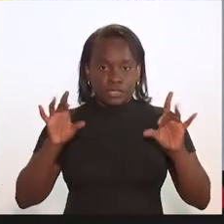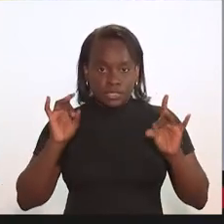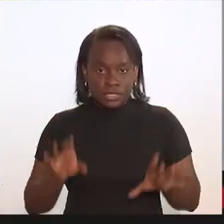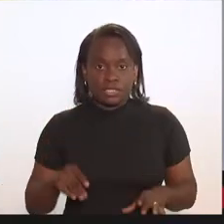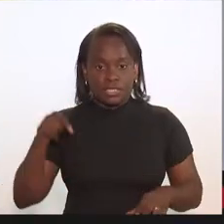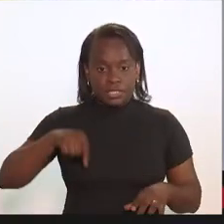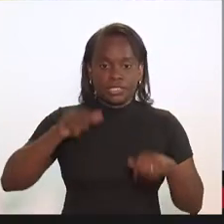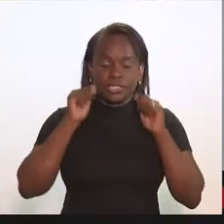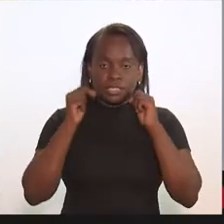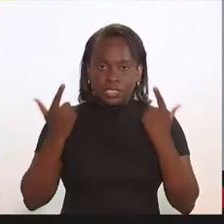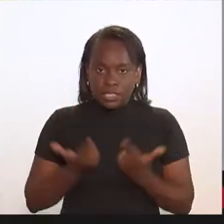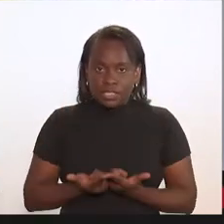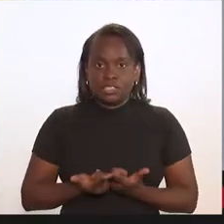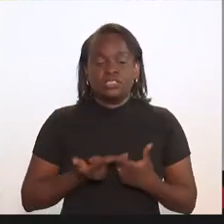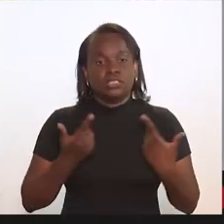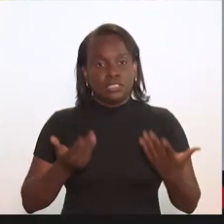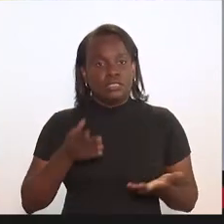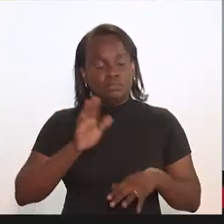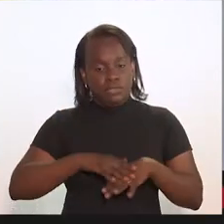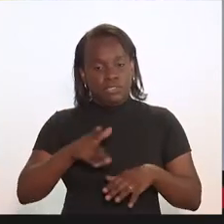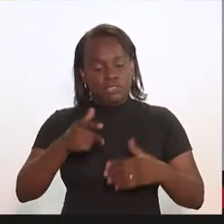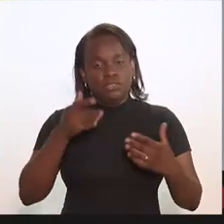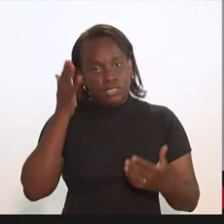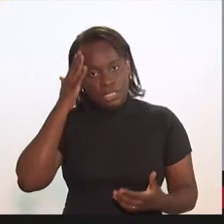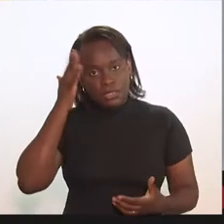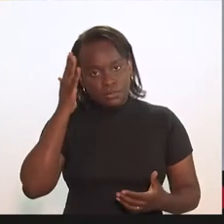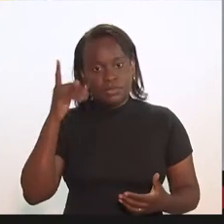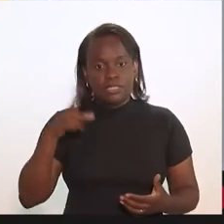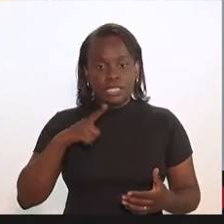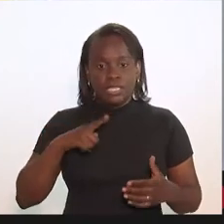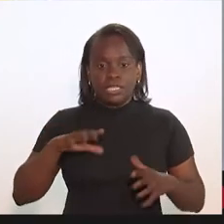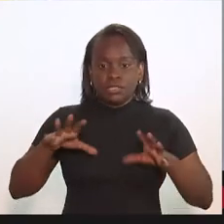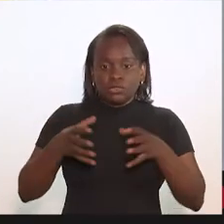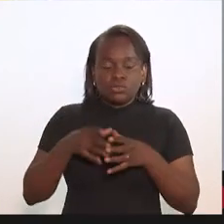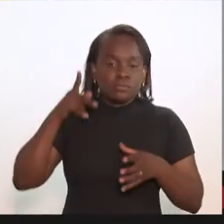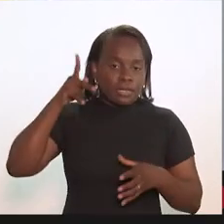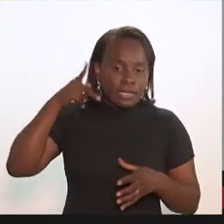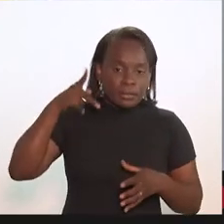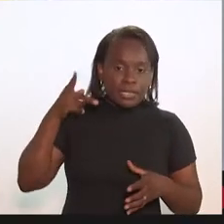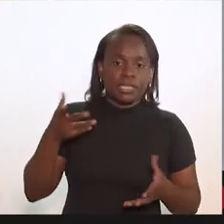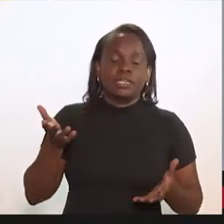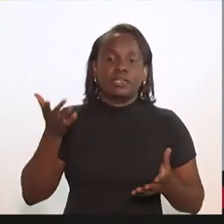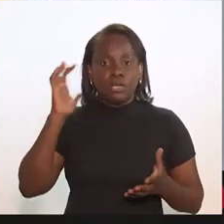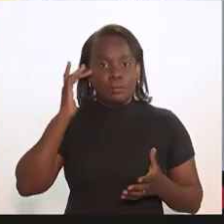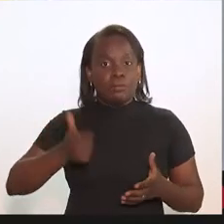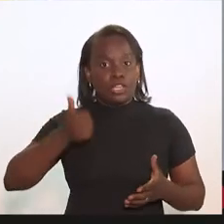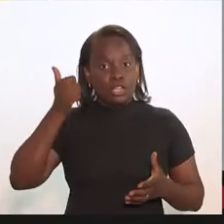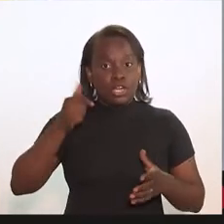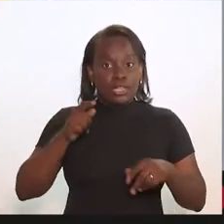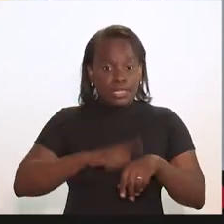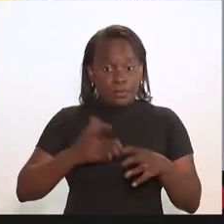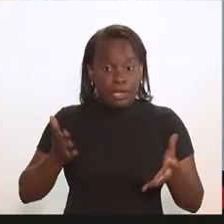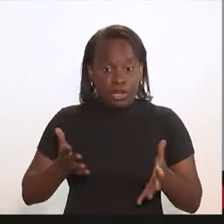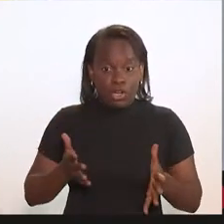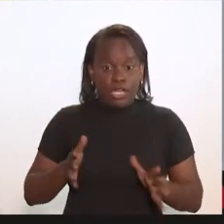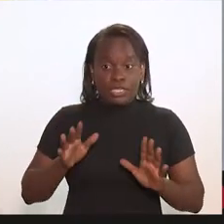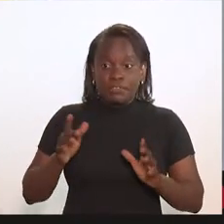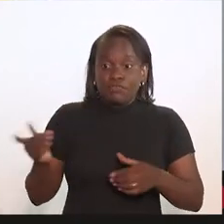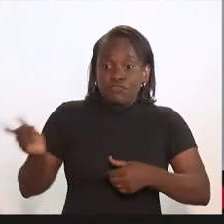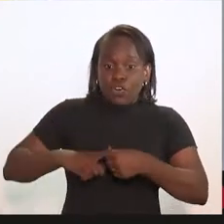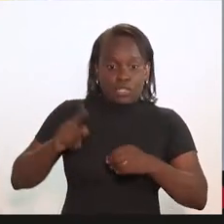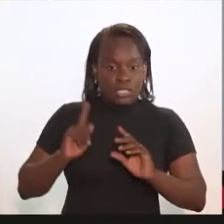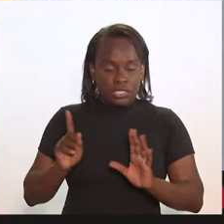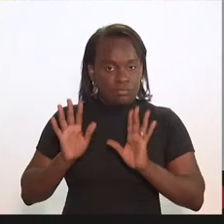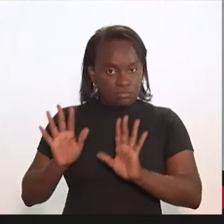especial aqui na LERJ. Como a Vossa Excelência sabe, nós temos uma frente parlamentar que eu acho melhor até neste momento a gente não